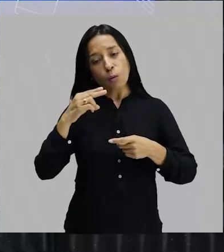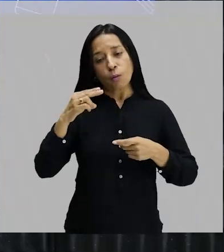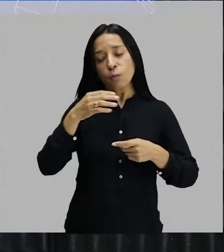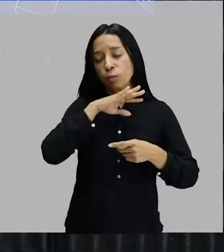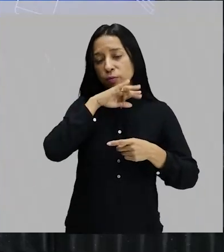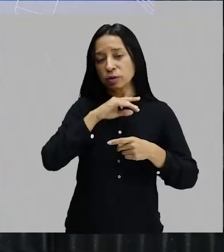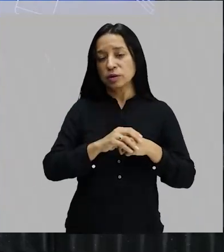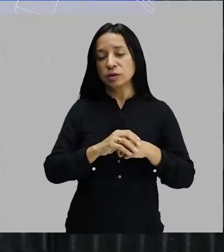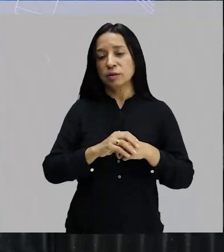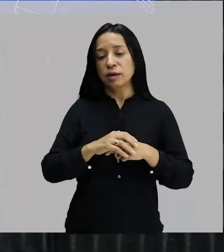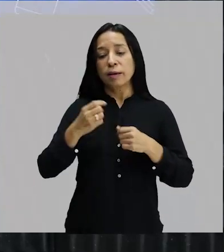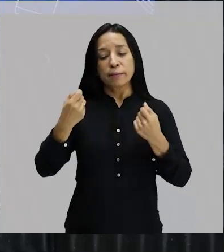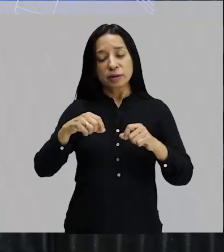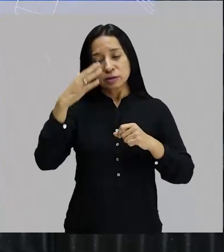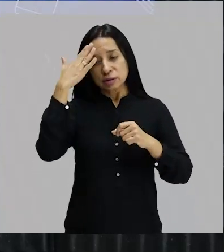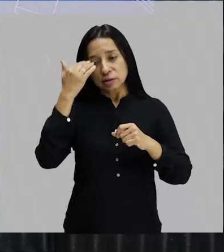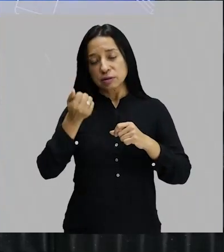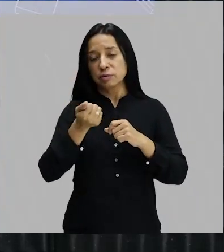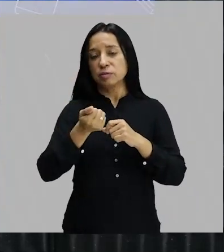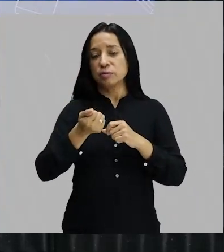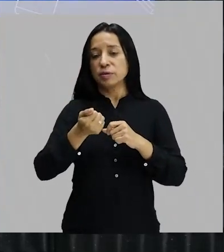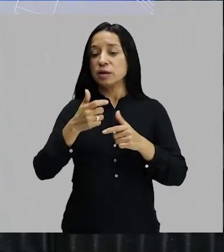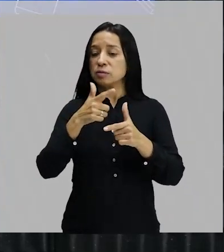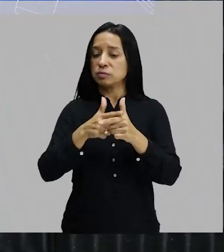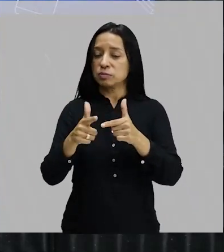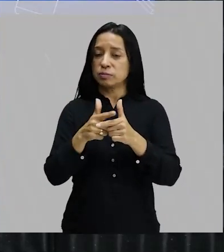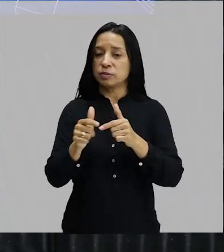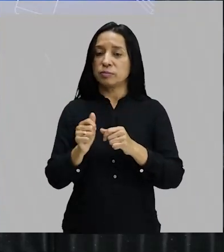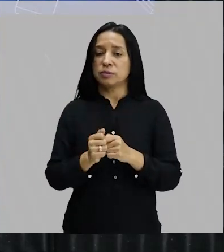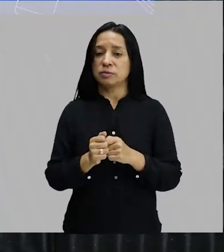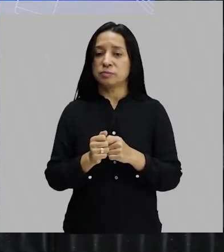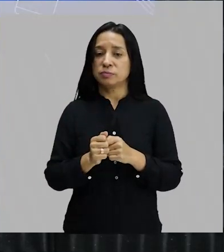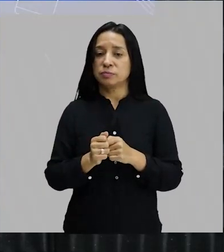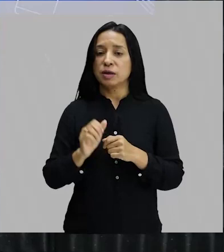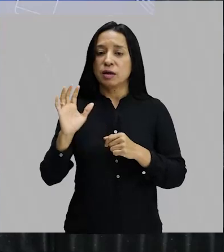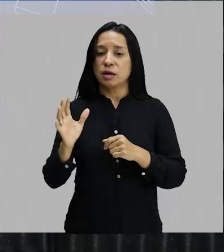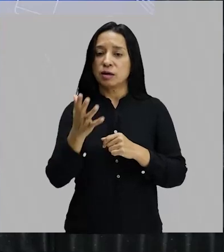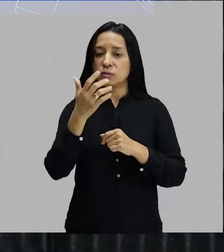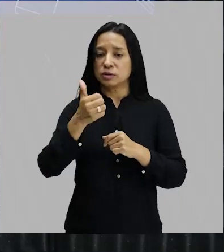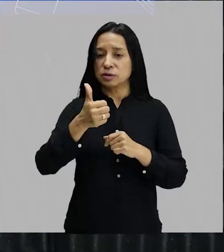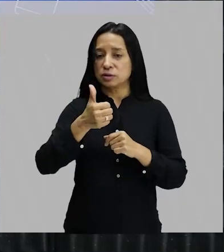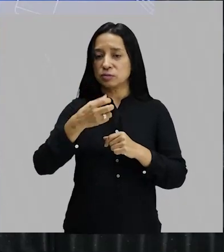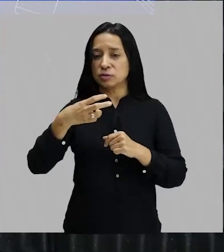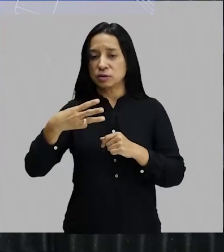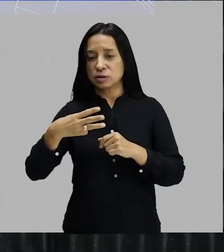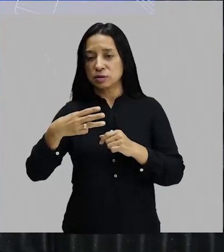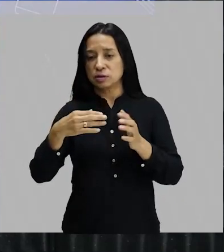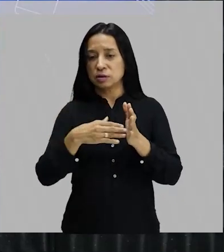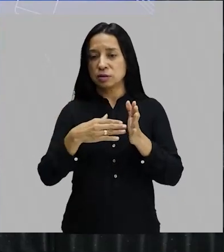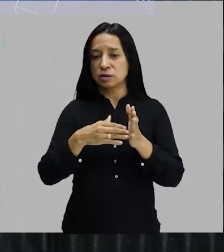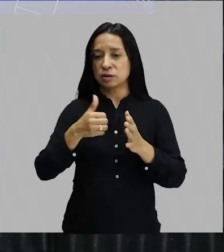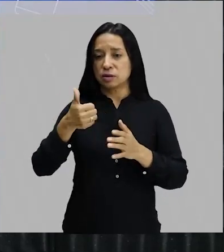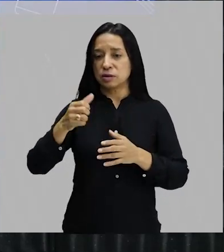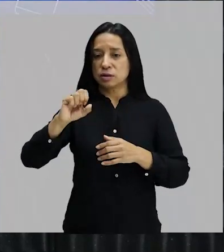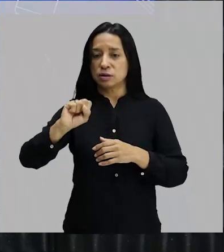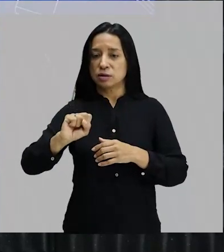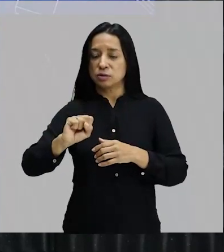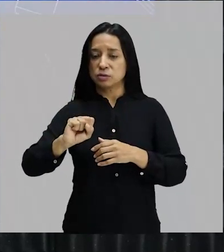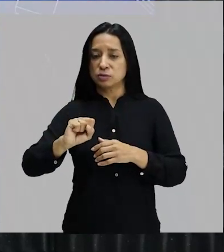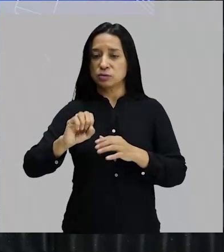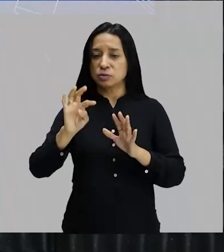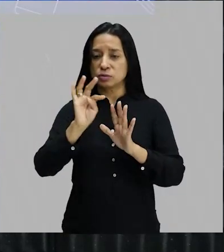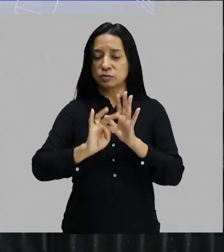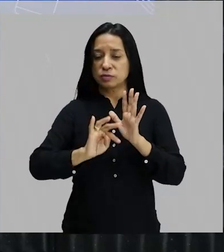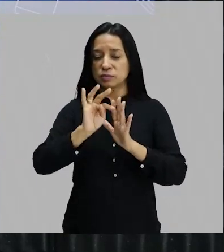entendam os fatos. Aconteceu entre os dias 13 e 18 de fevereiro e ele aboliu literalmente a